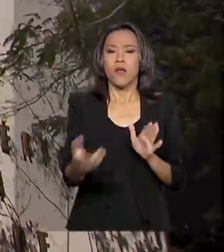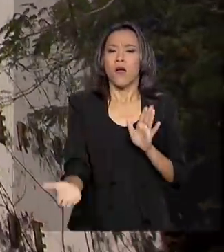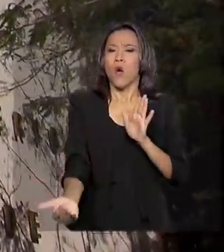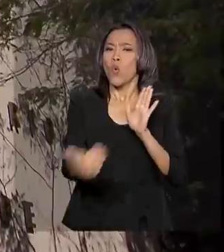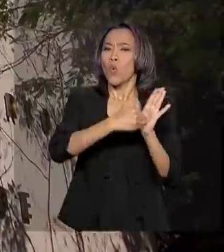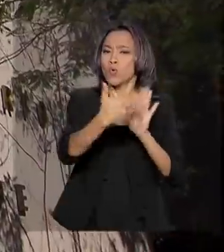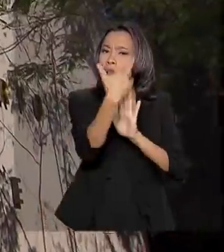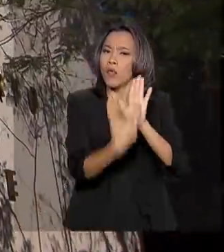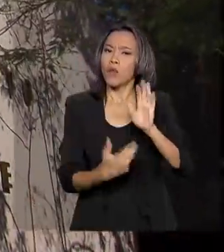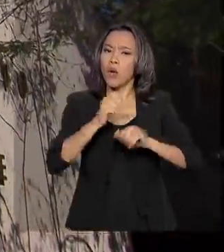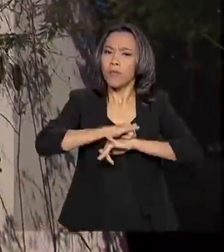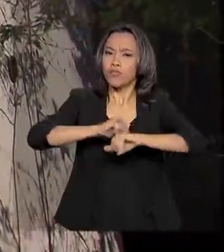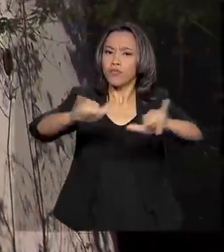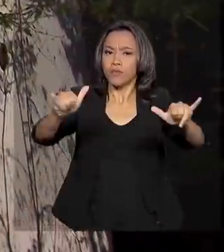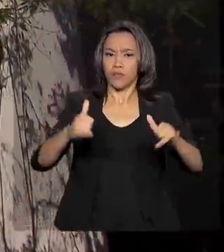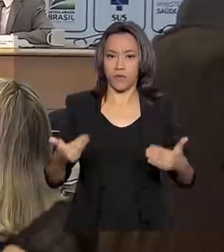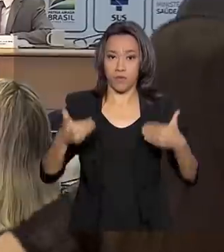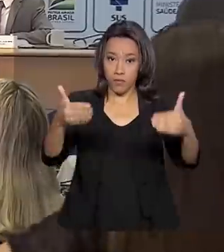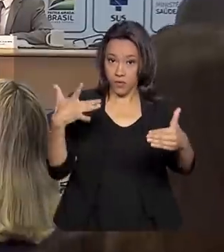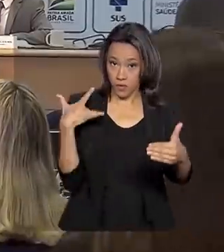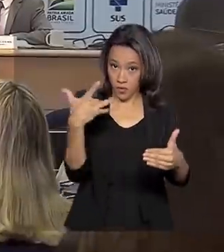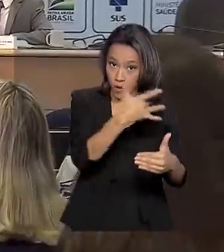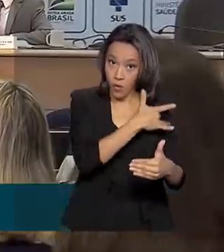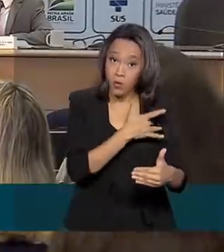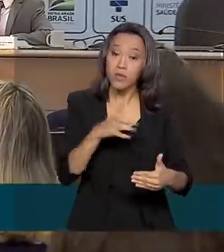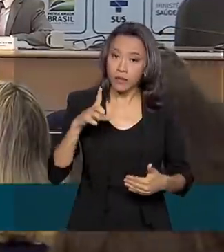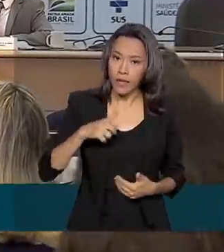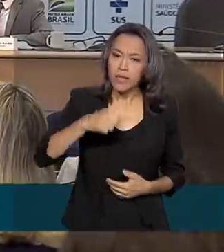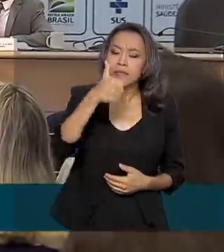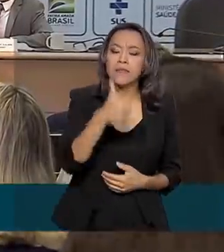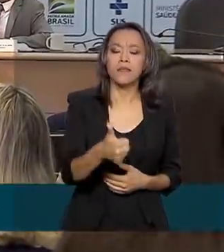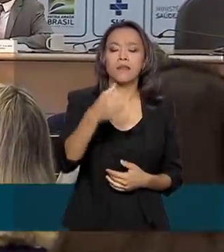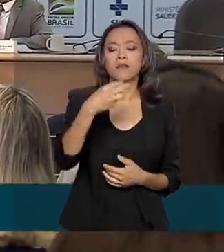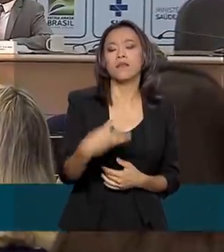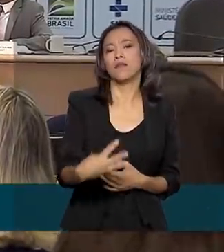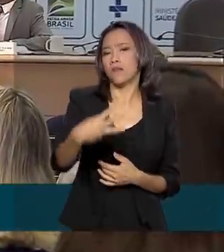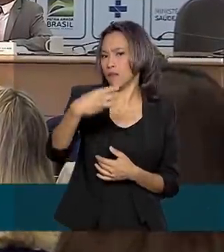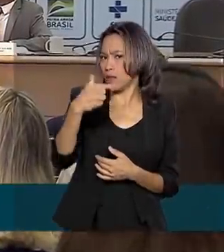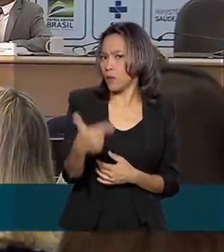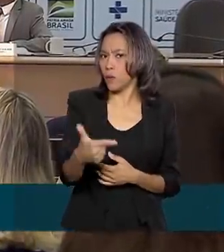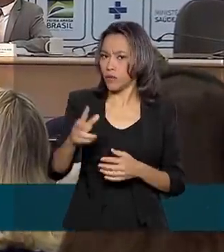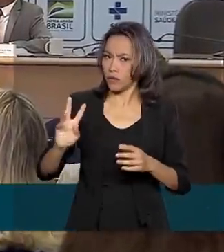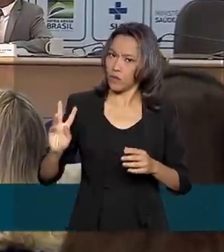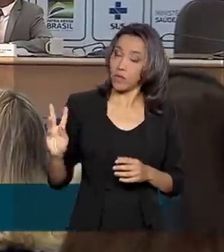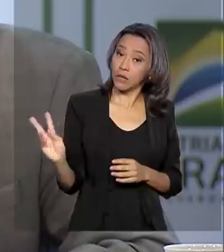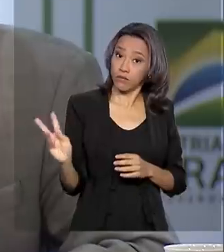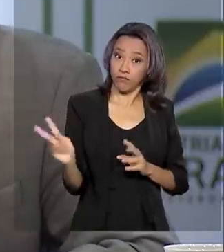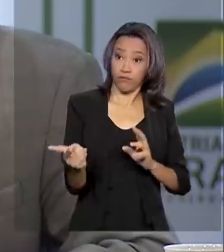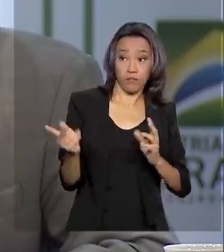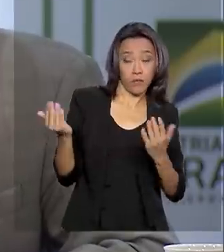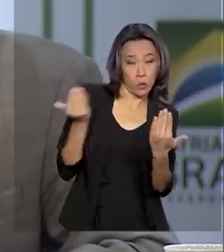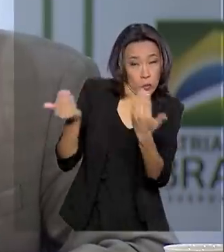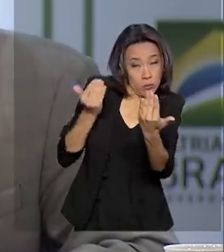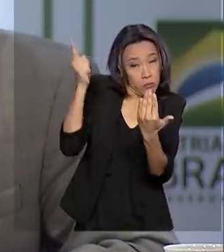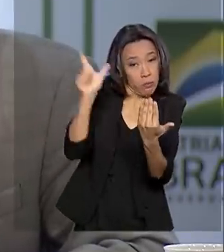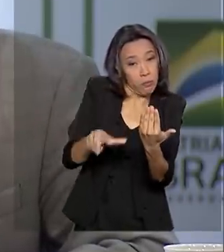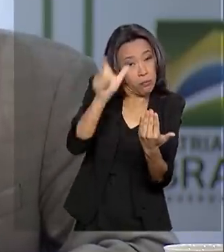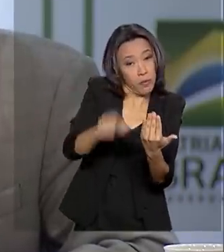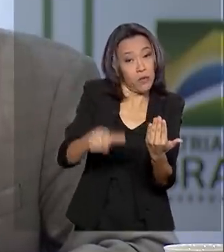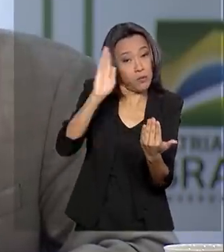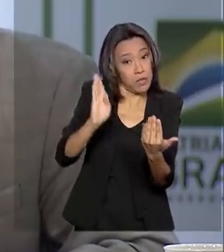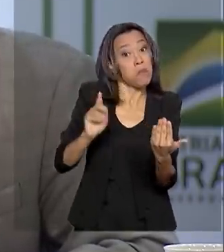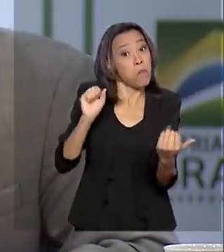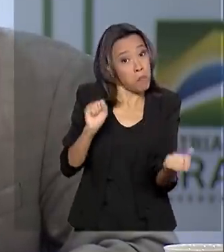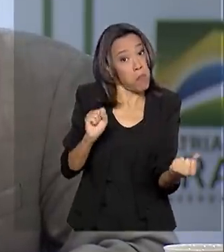epidemiológico do Ministério da Saúde, há 132 casos suspeitos no Brasil, mas esse número pode chegar a 300.